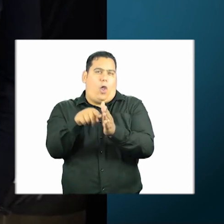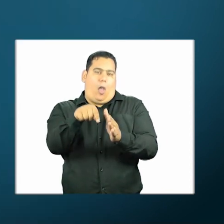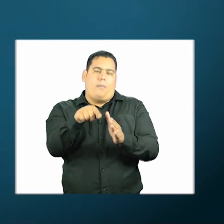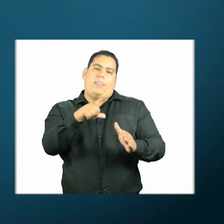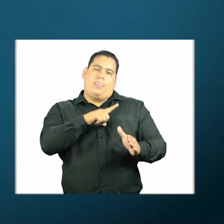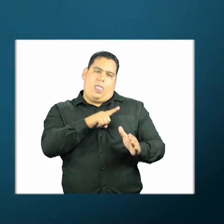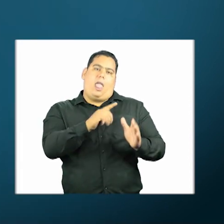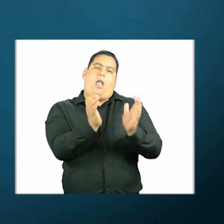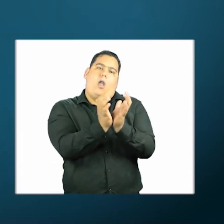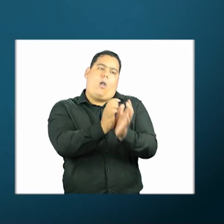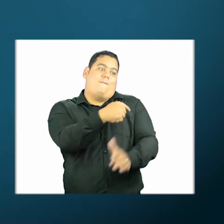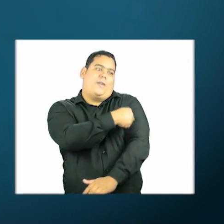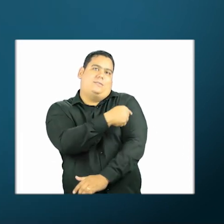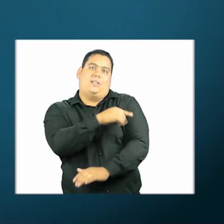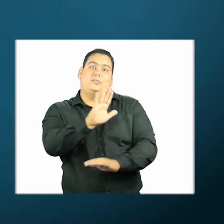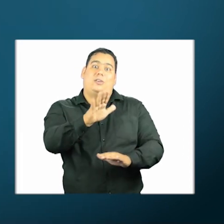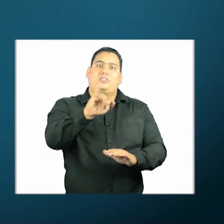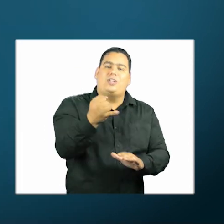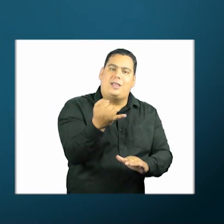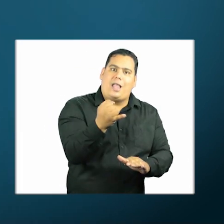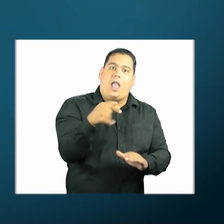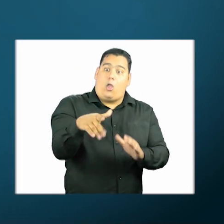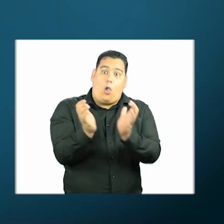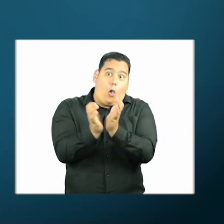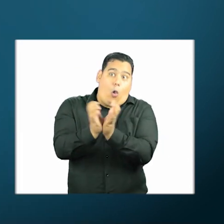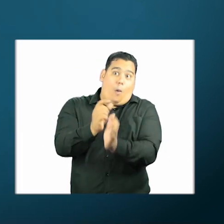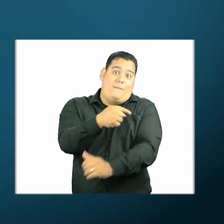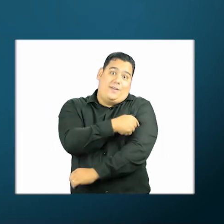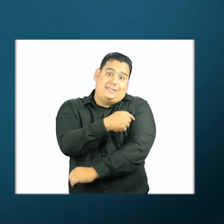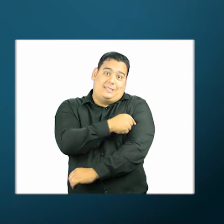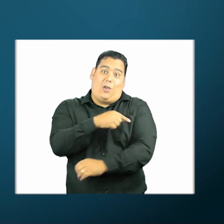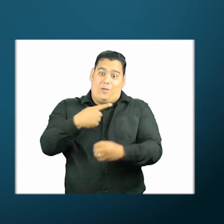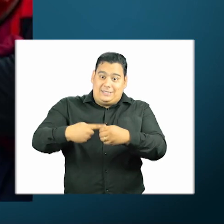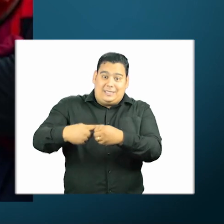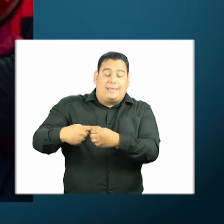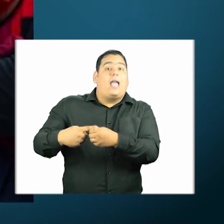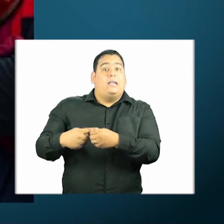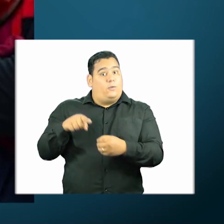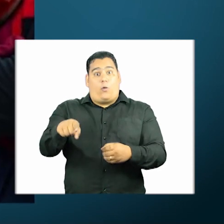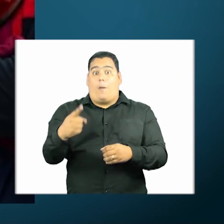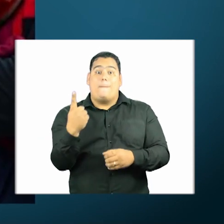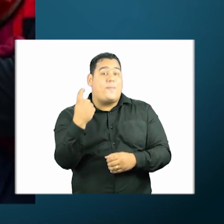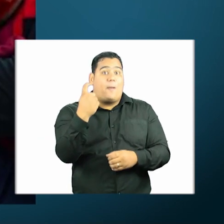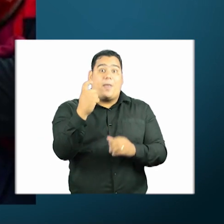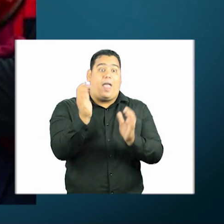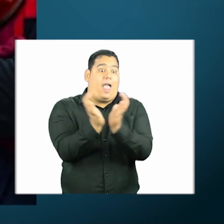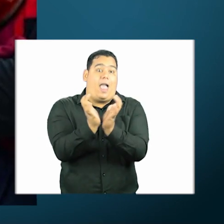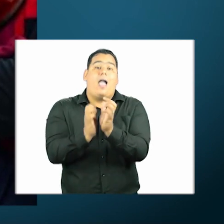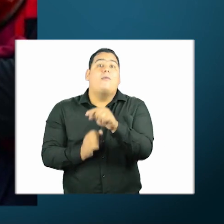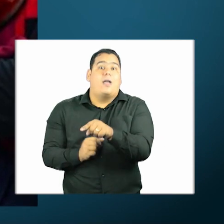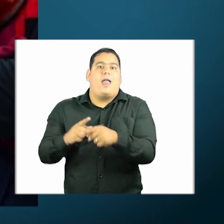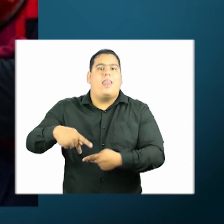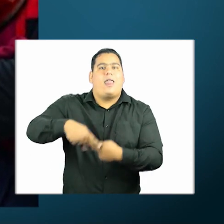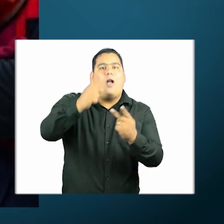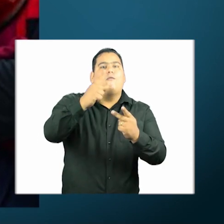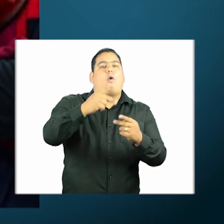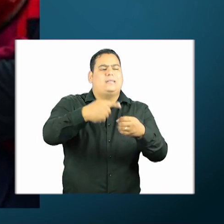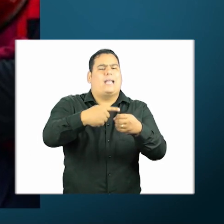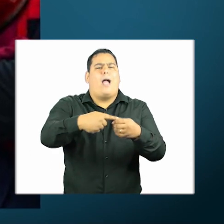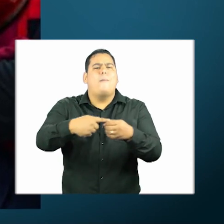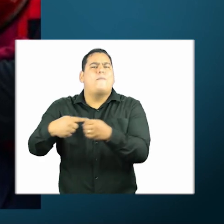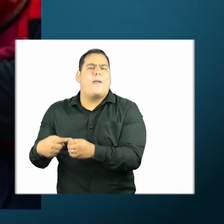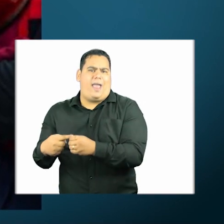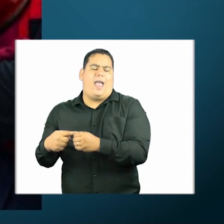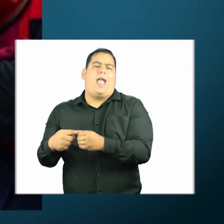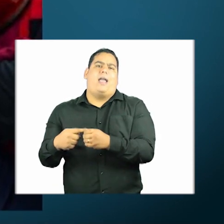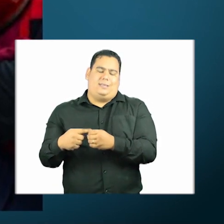com a equipe de vacinação do município, em janeiro. E a equipe de vacinação da cidade foi a primeira equipe que levou para